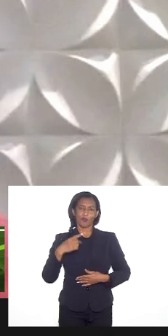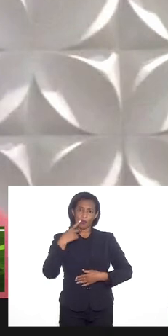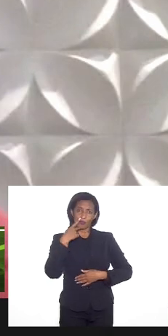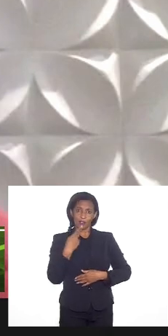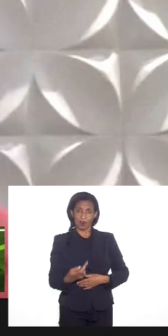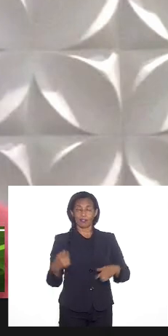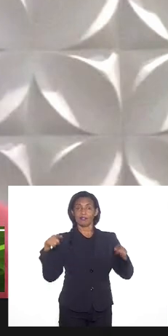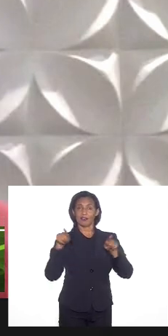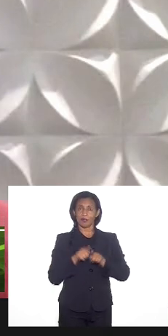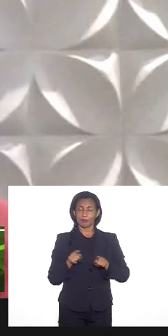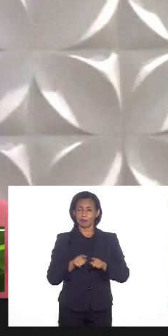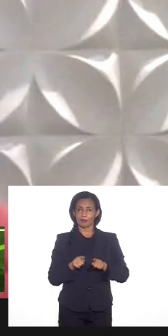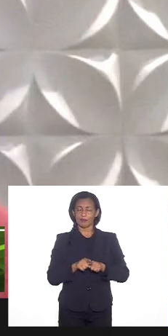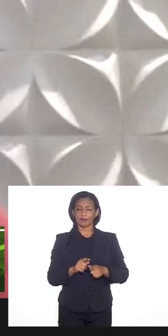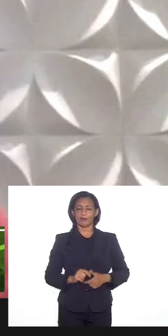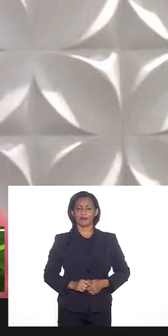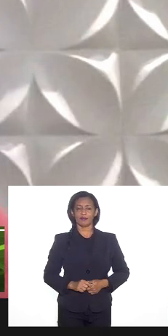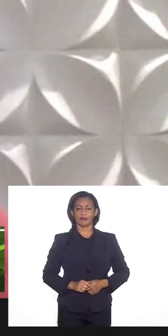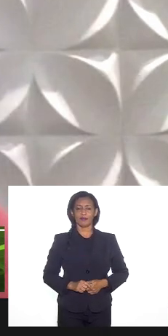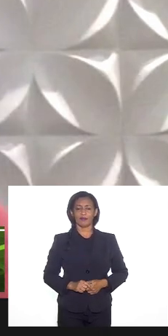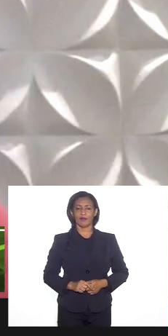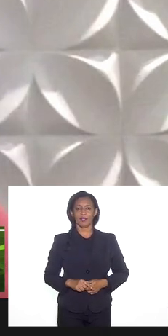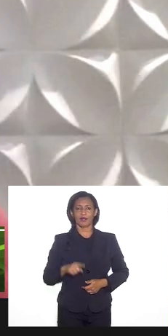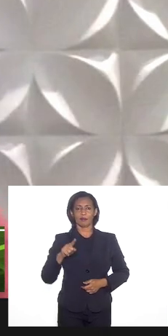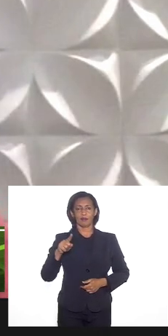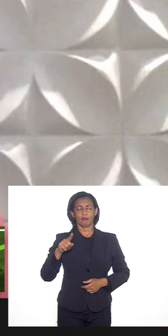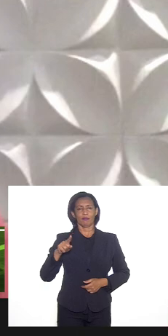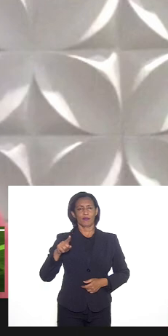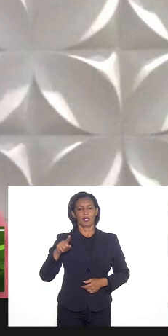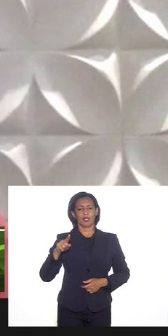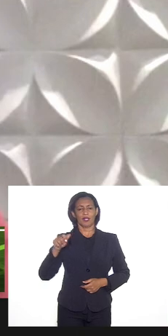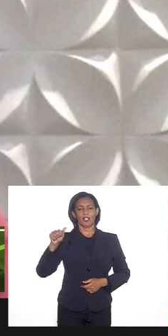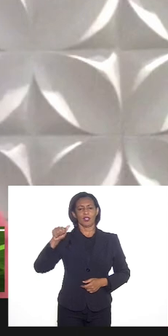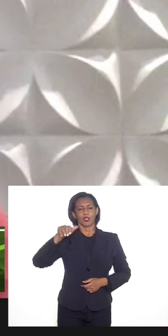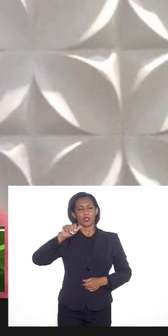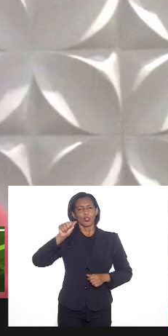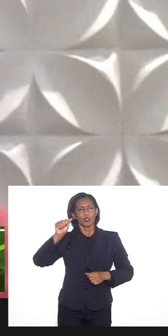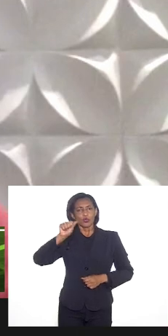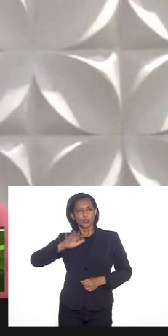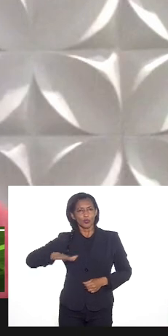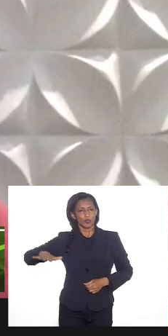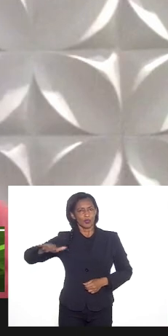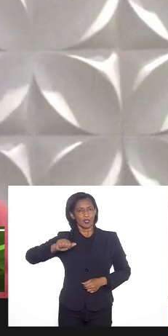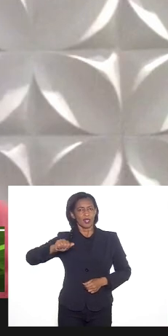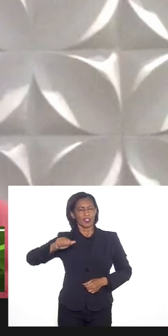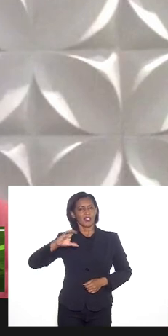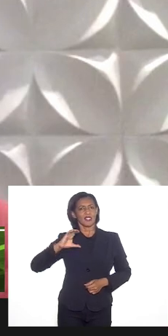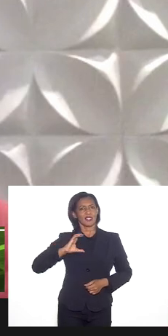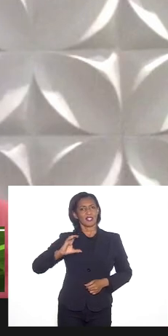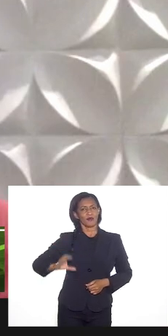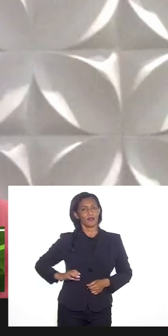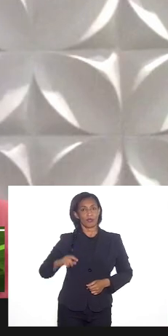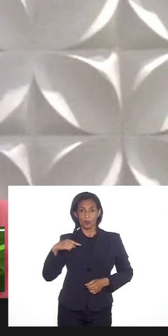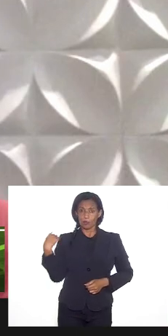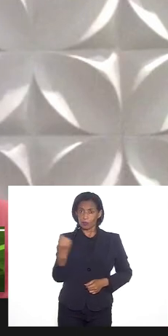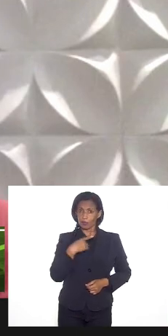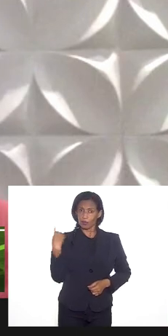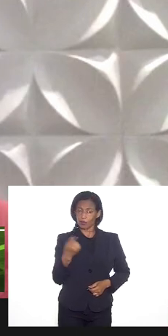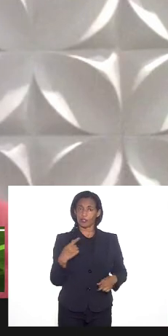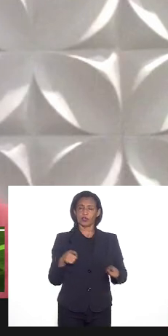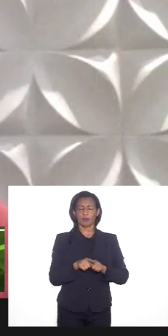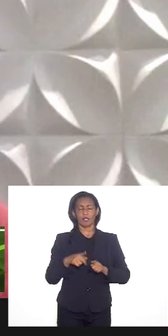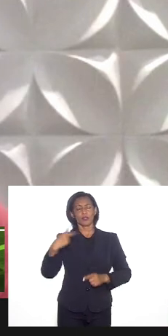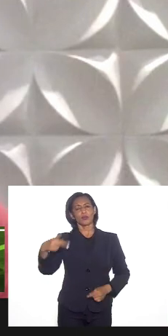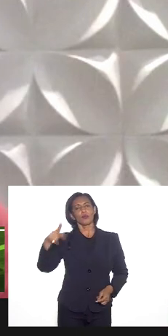também pela sociedade civil e também por muitos de nós. Então, a sua presença